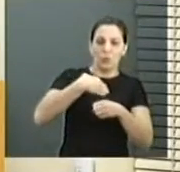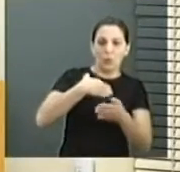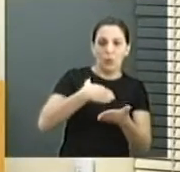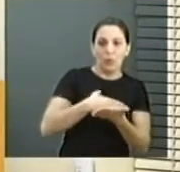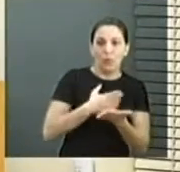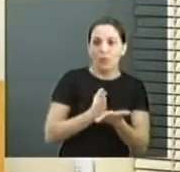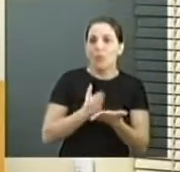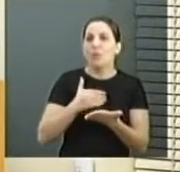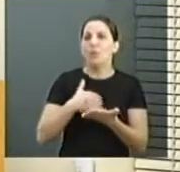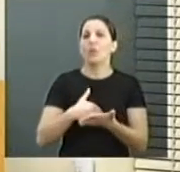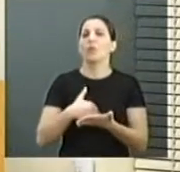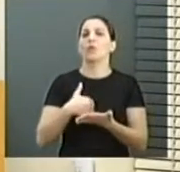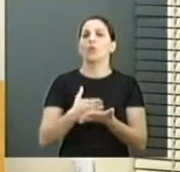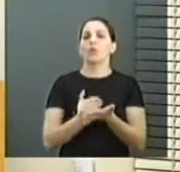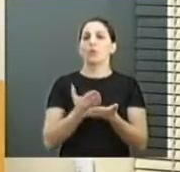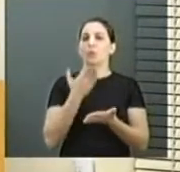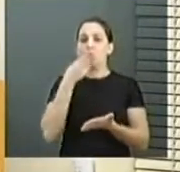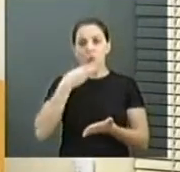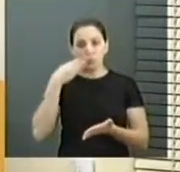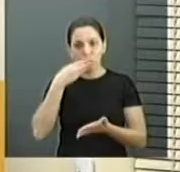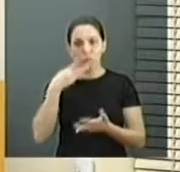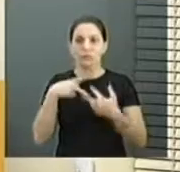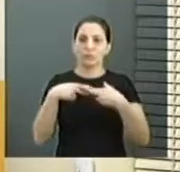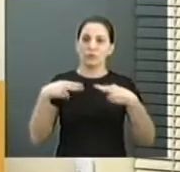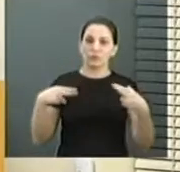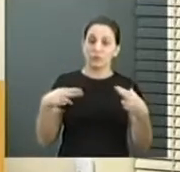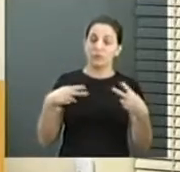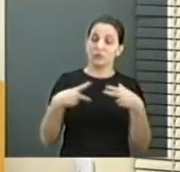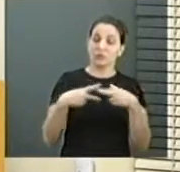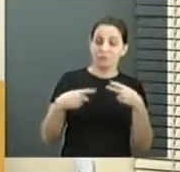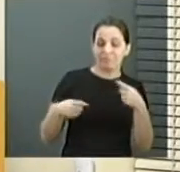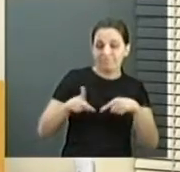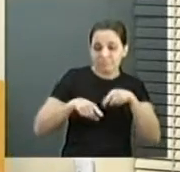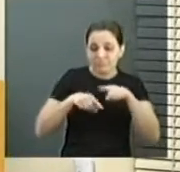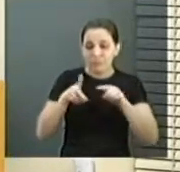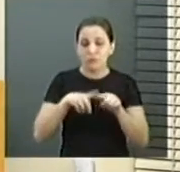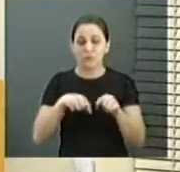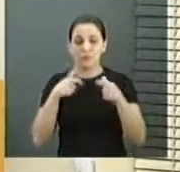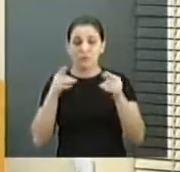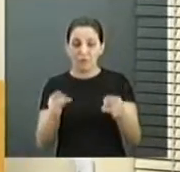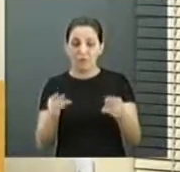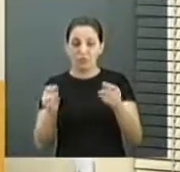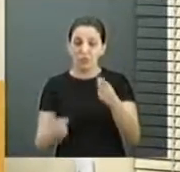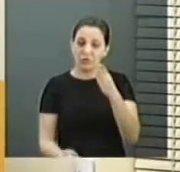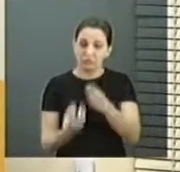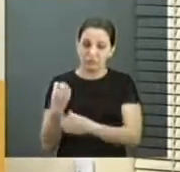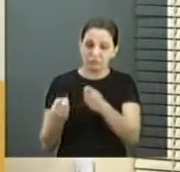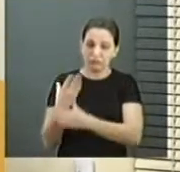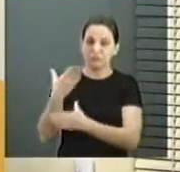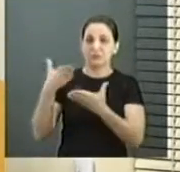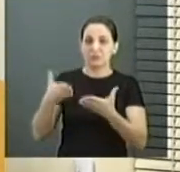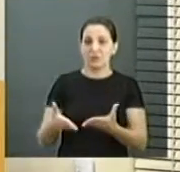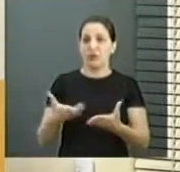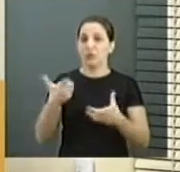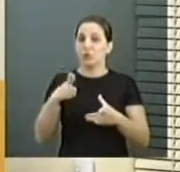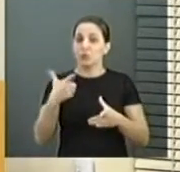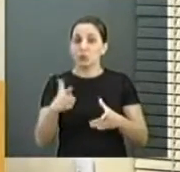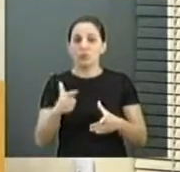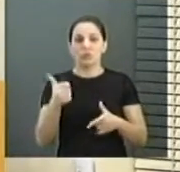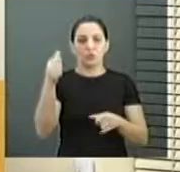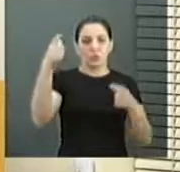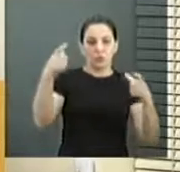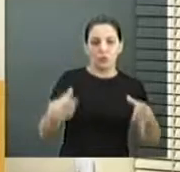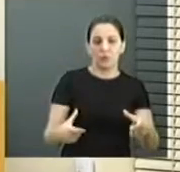produzem também na padaria, estão também com prejuízo grande porque elas não têm aonde mais poder comercializar o seu